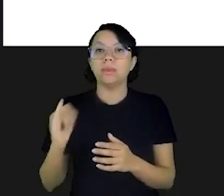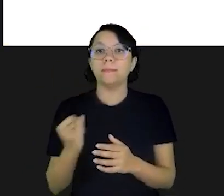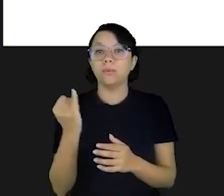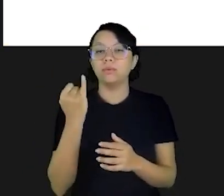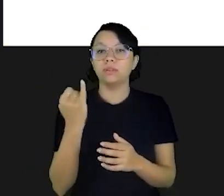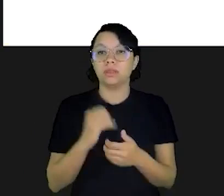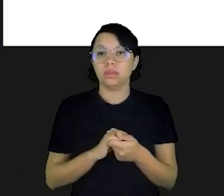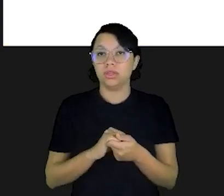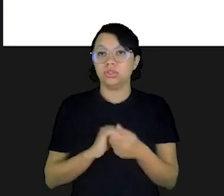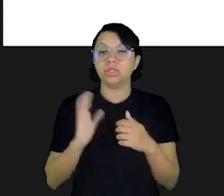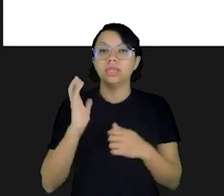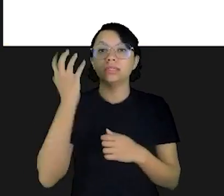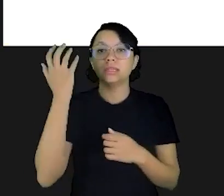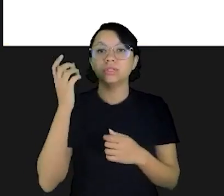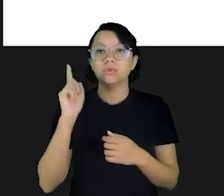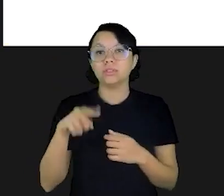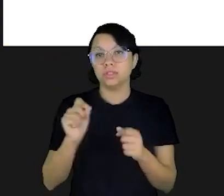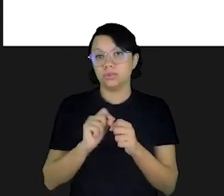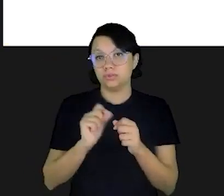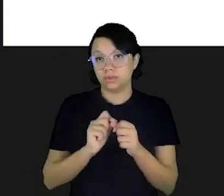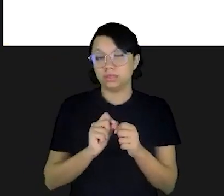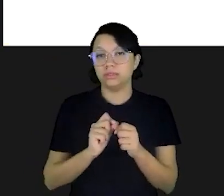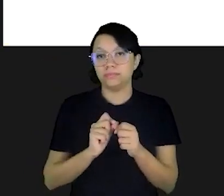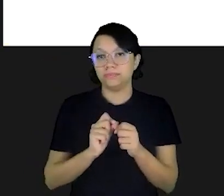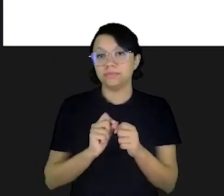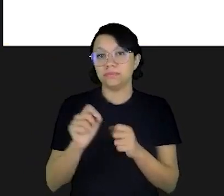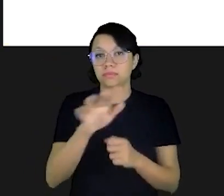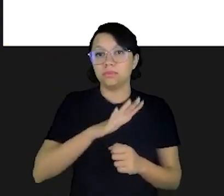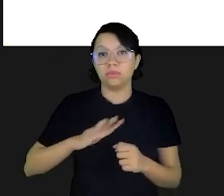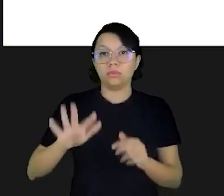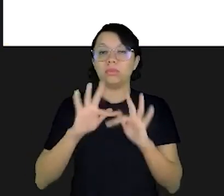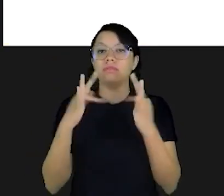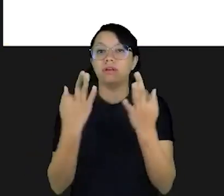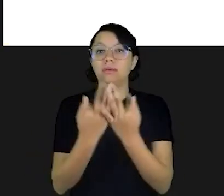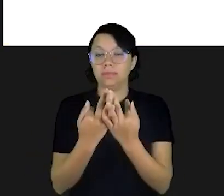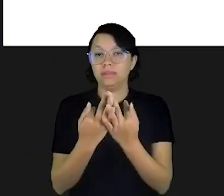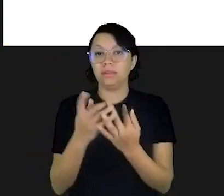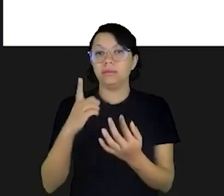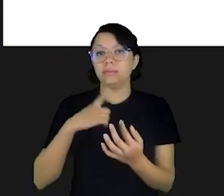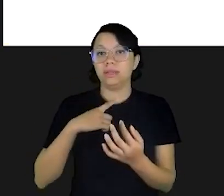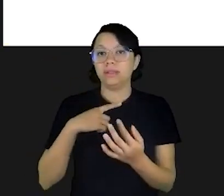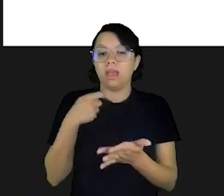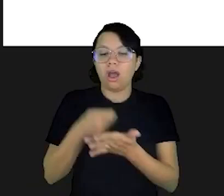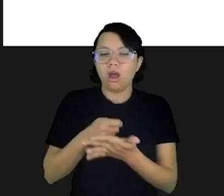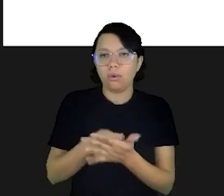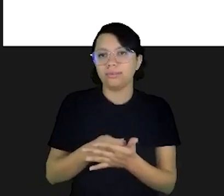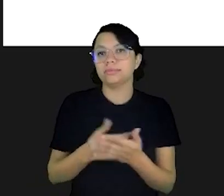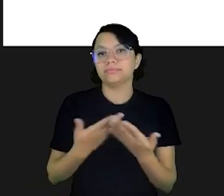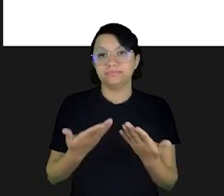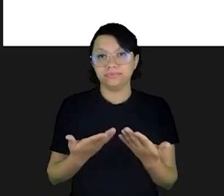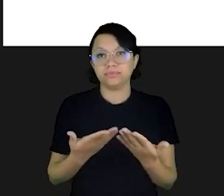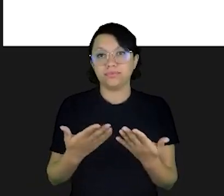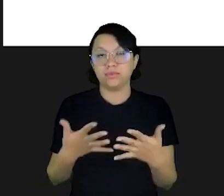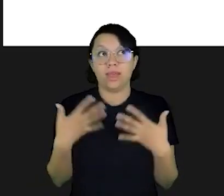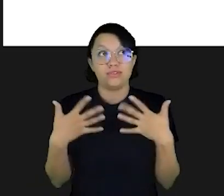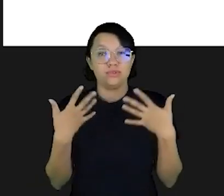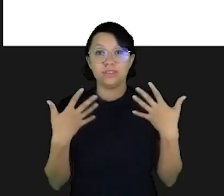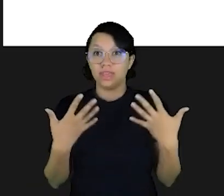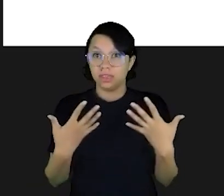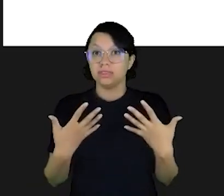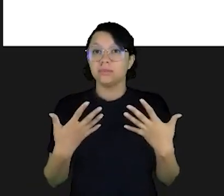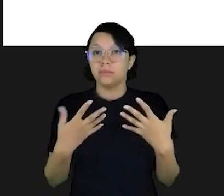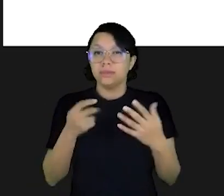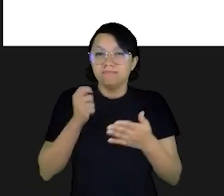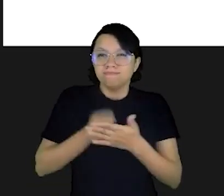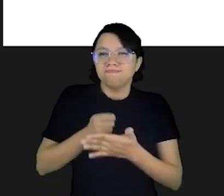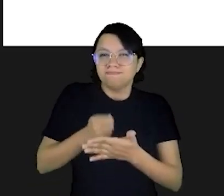importantíssimo que as decisões sejam tomadas no âmbito da família para que elas possam ser cumpridas com mais entusiasmo, com